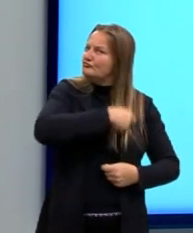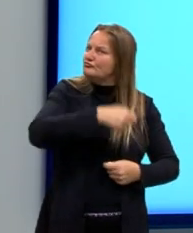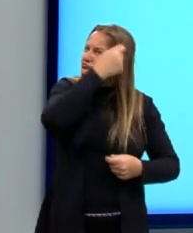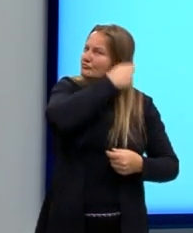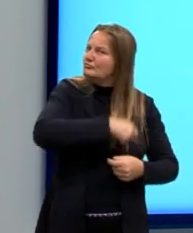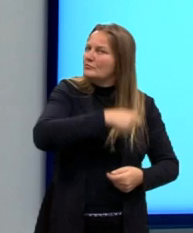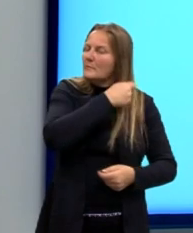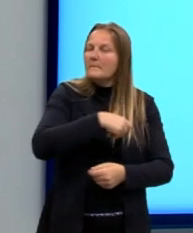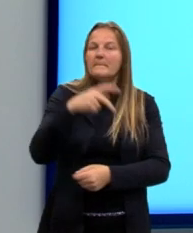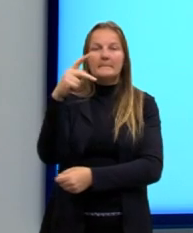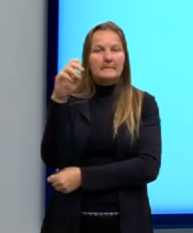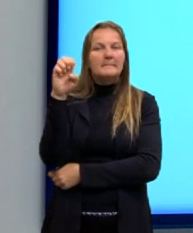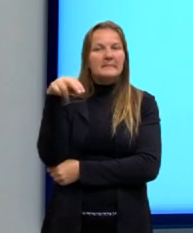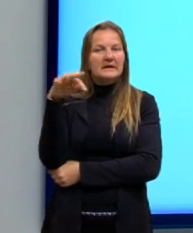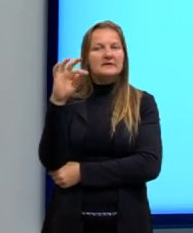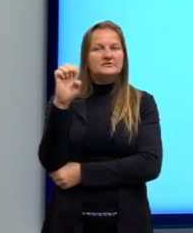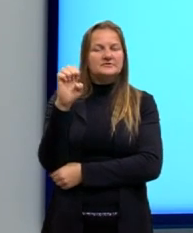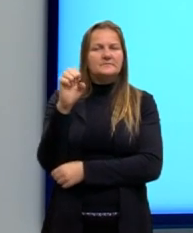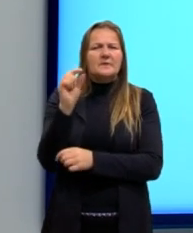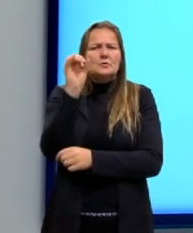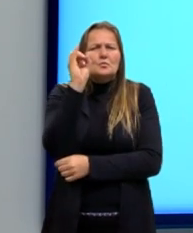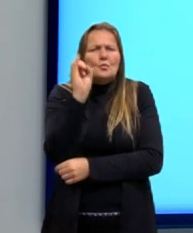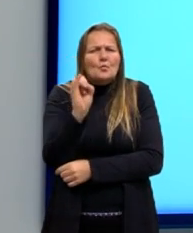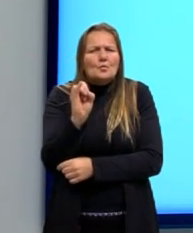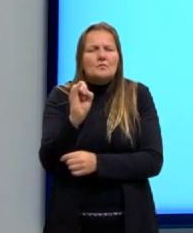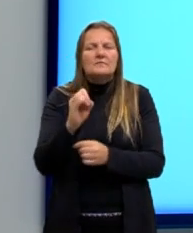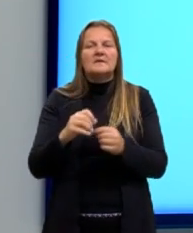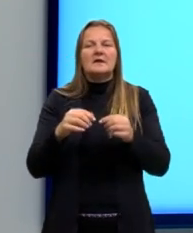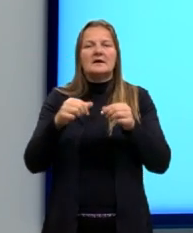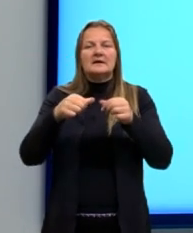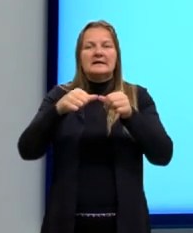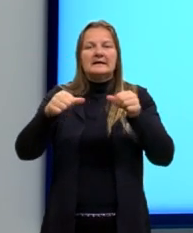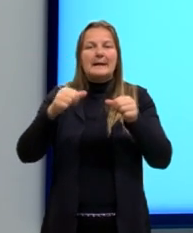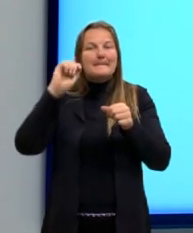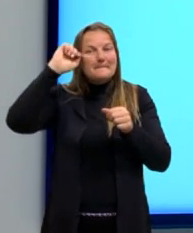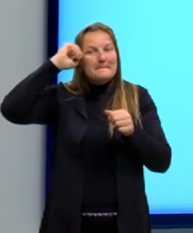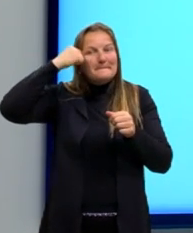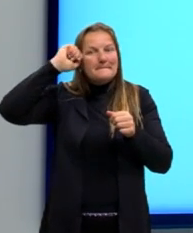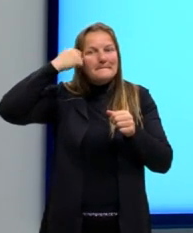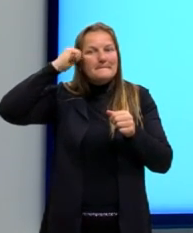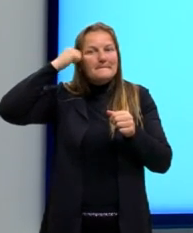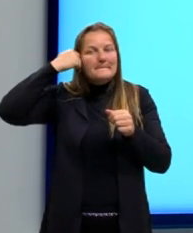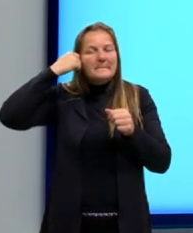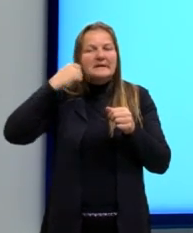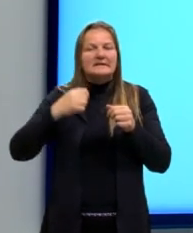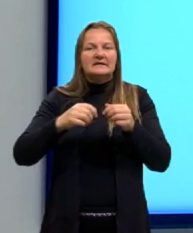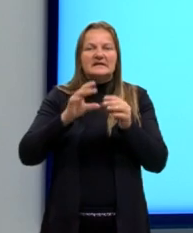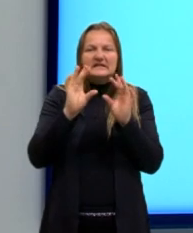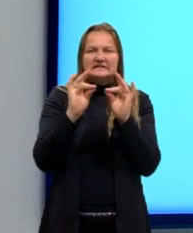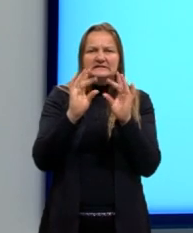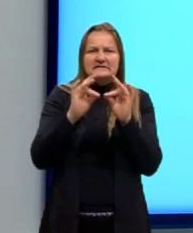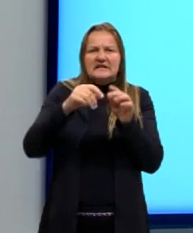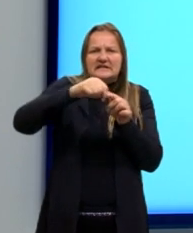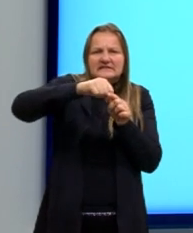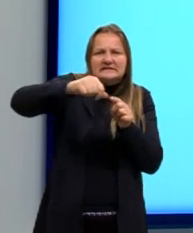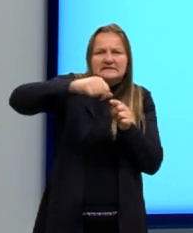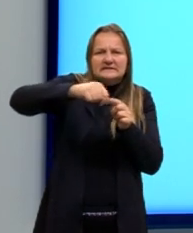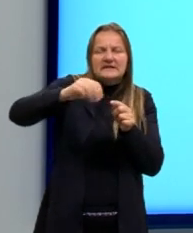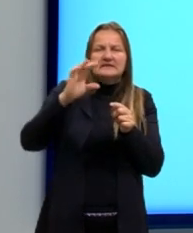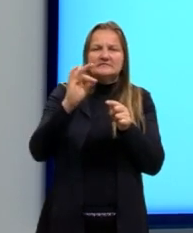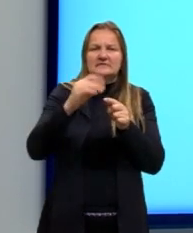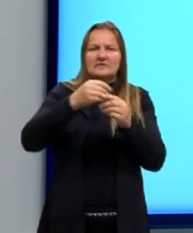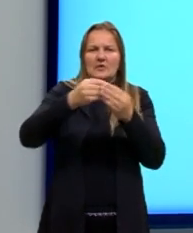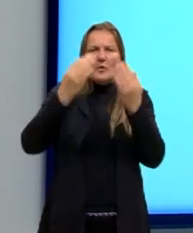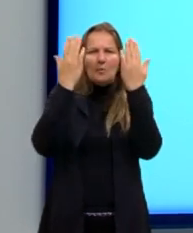fino mesmo, tá? Fita isolante, porque é preta, né? Porque ela acaba sendo, então, bloqueia